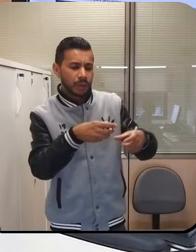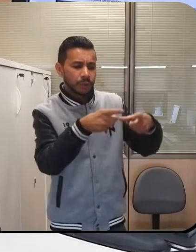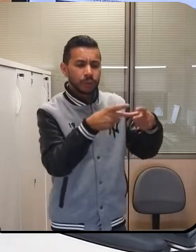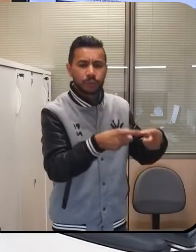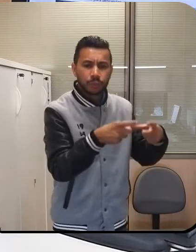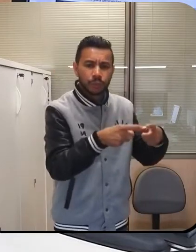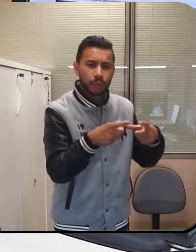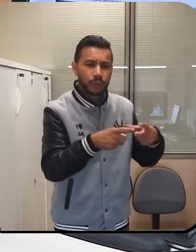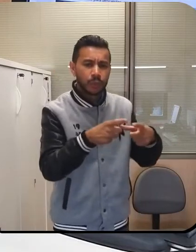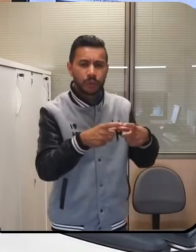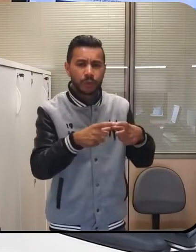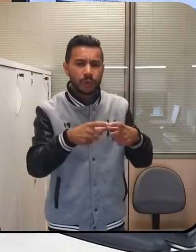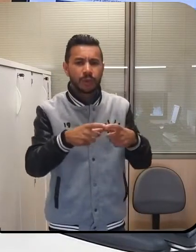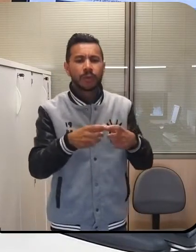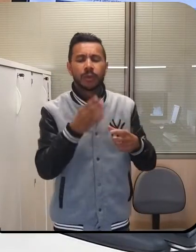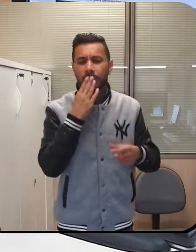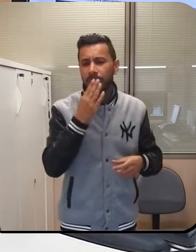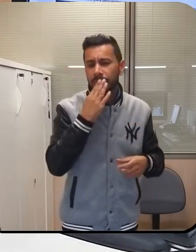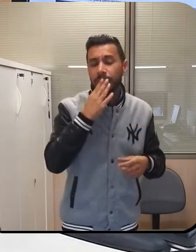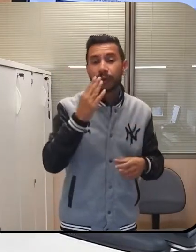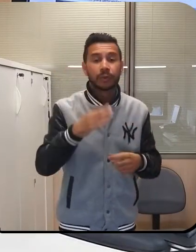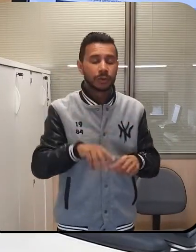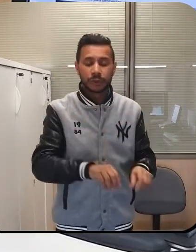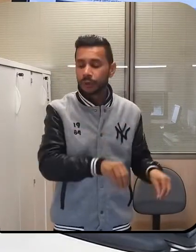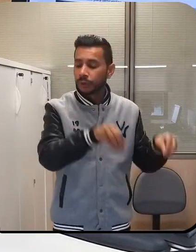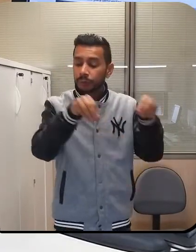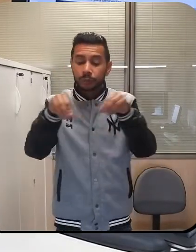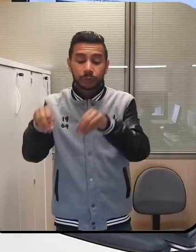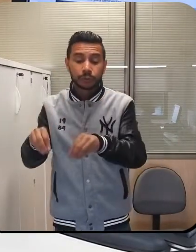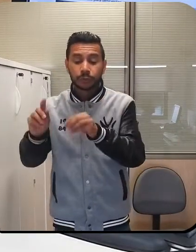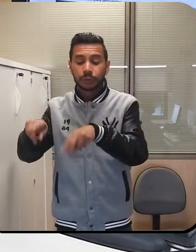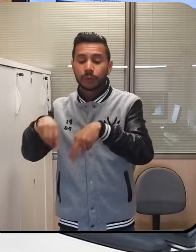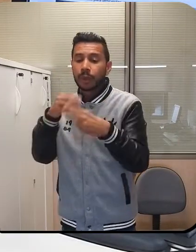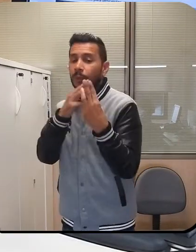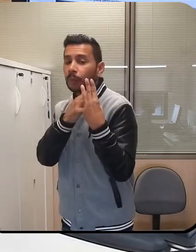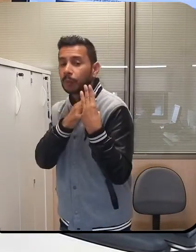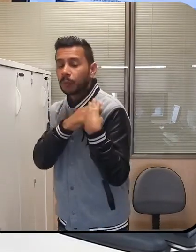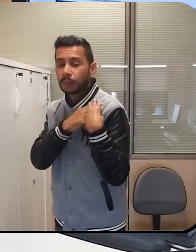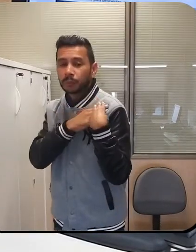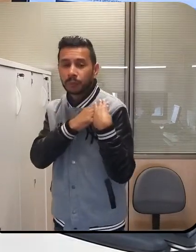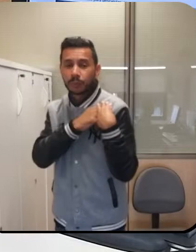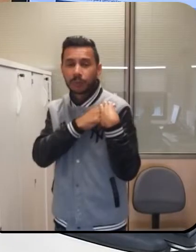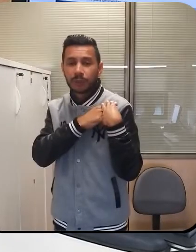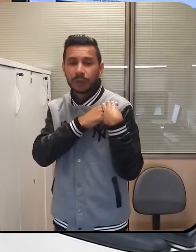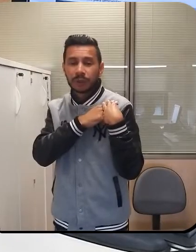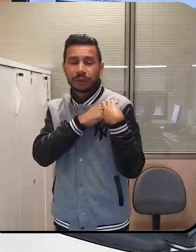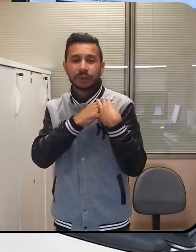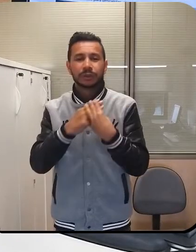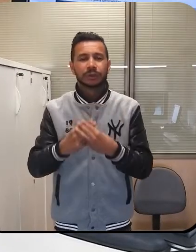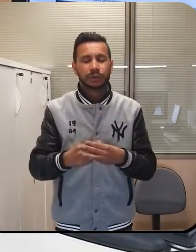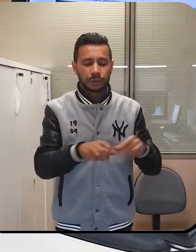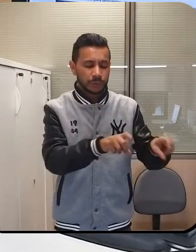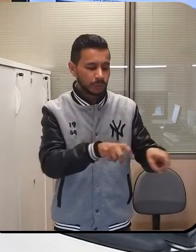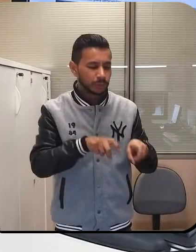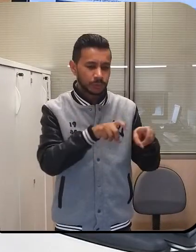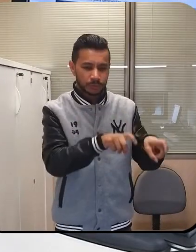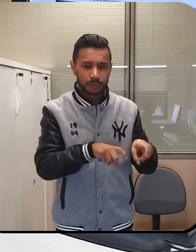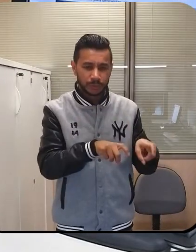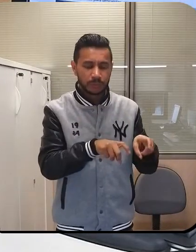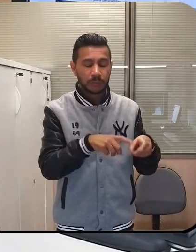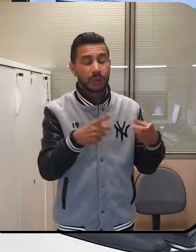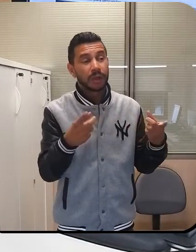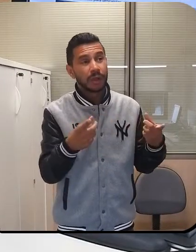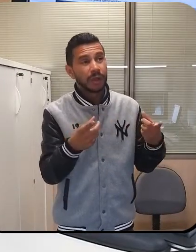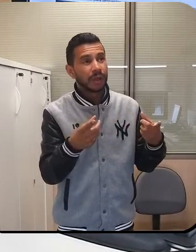demarcação das terras indígenas, para o Ministério da Agricultura, colocando, assim, o lobo para cuidar das ovelhas.